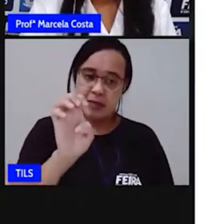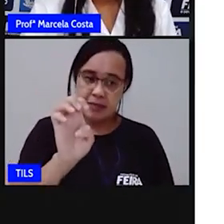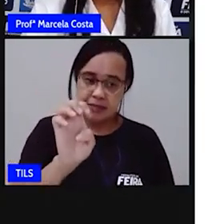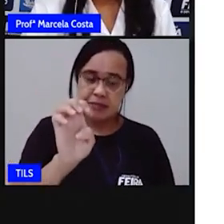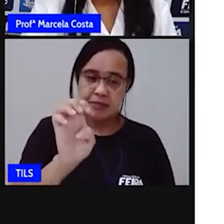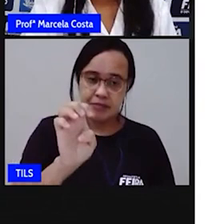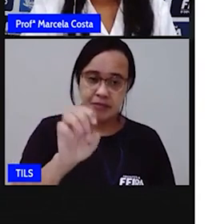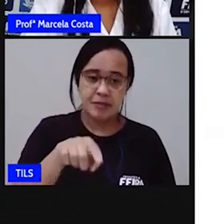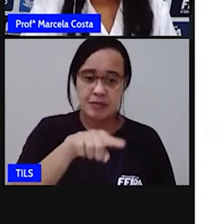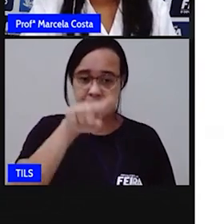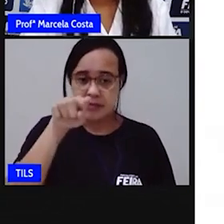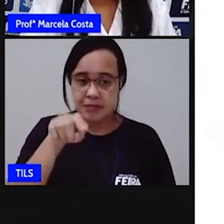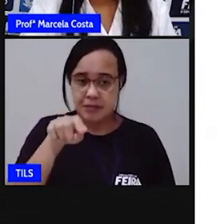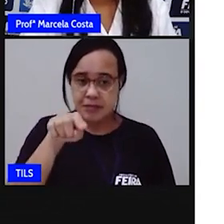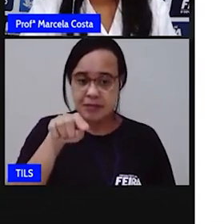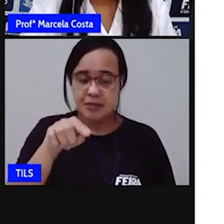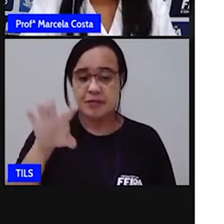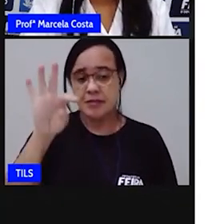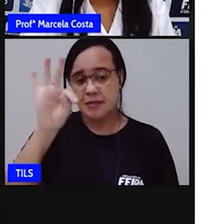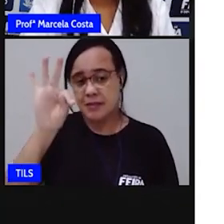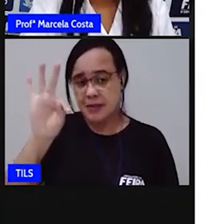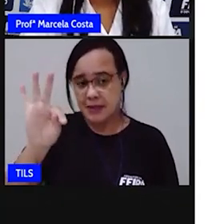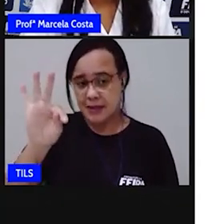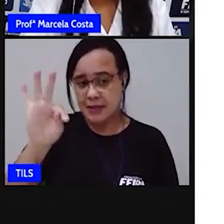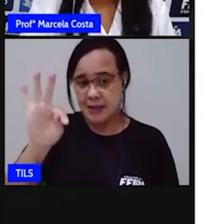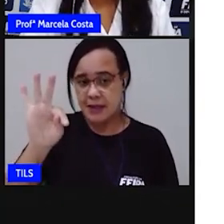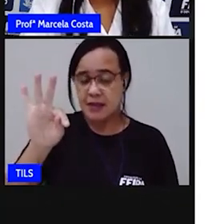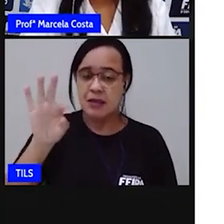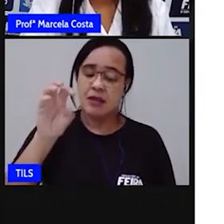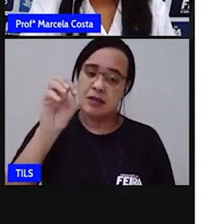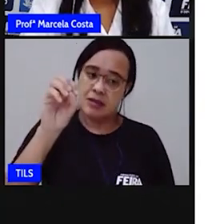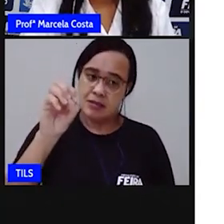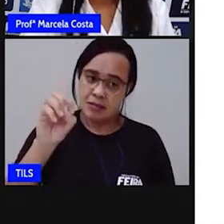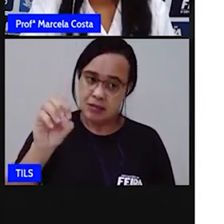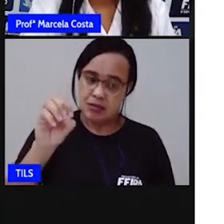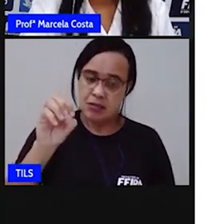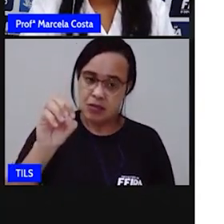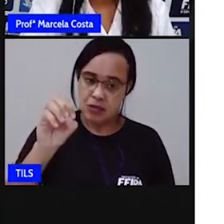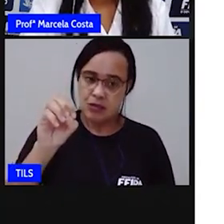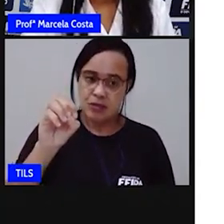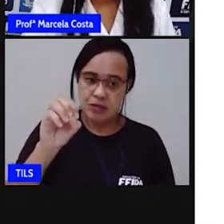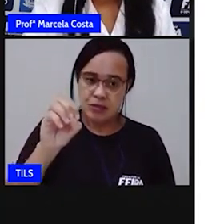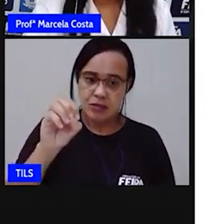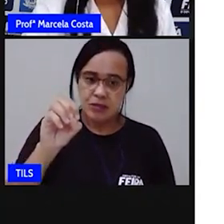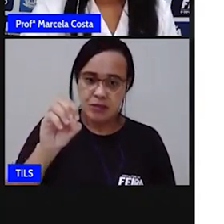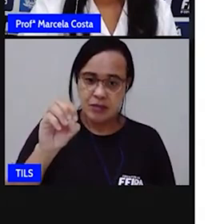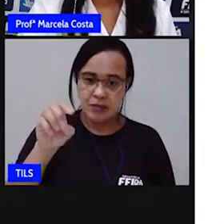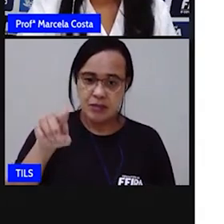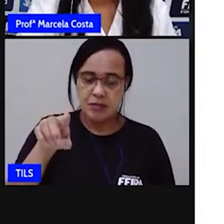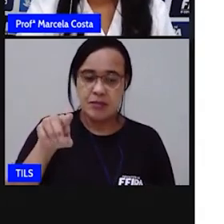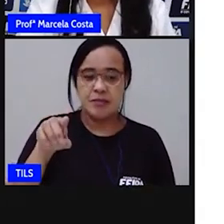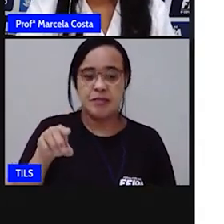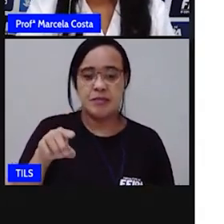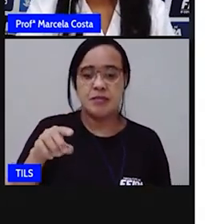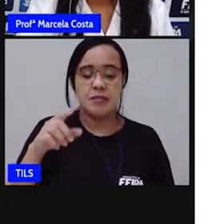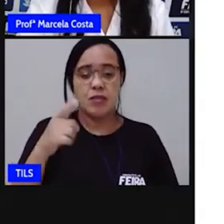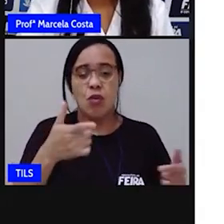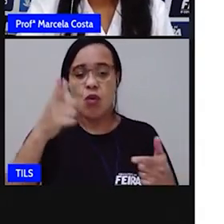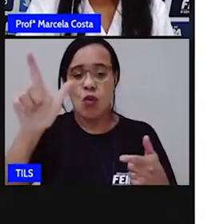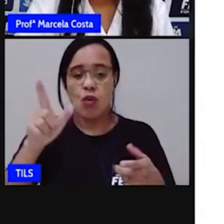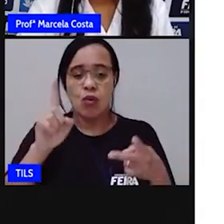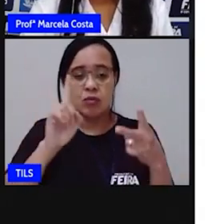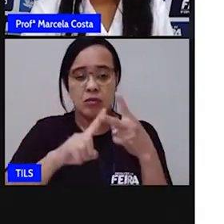Na segunda sílaba, eu tenho a letra T, junto com a vogal O. E agora aqui a palavra